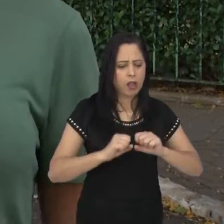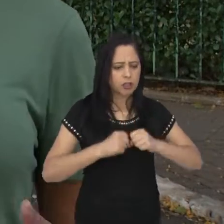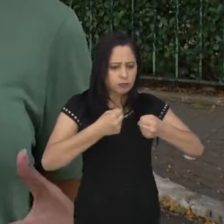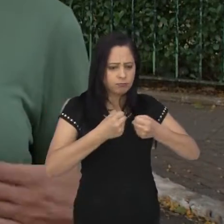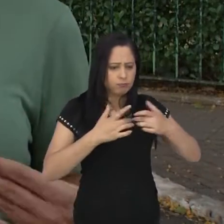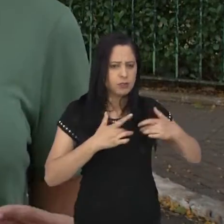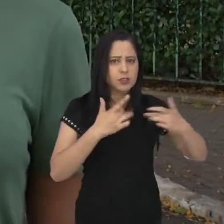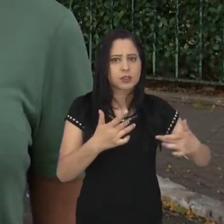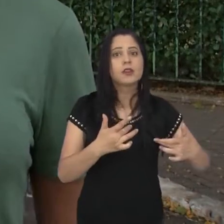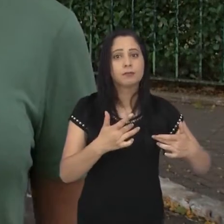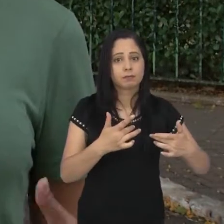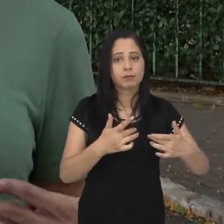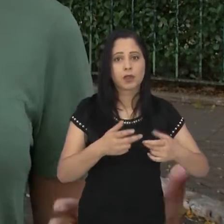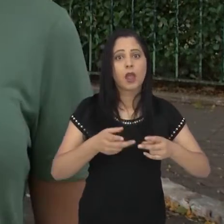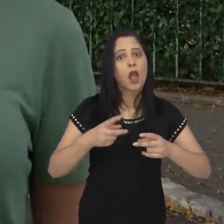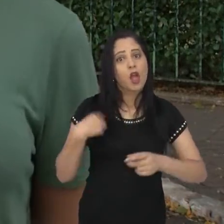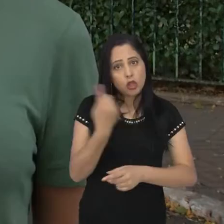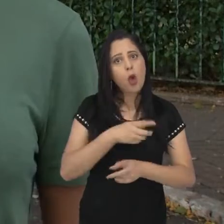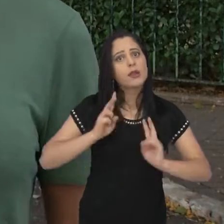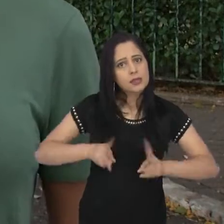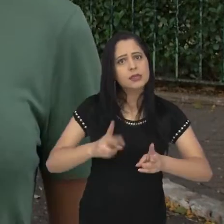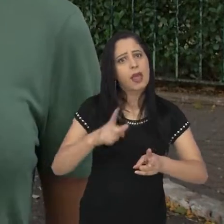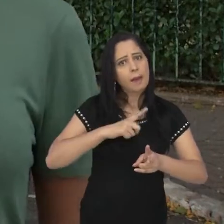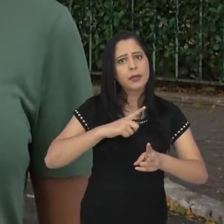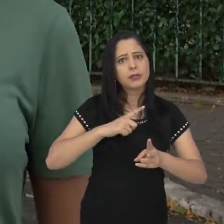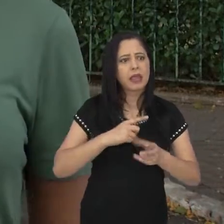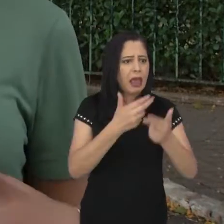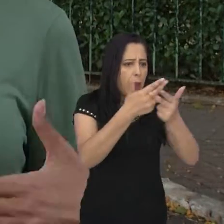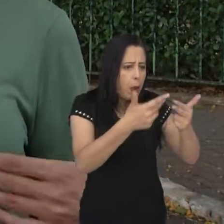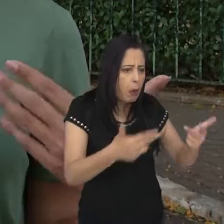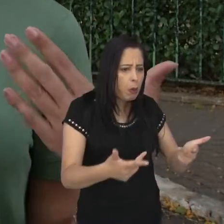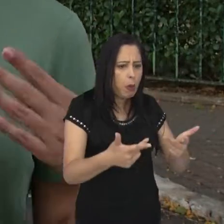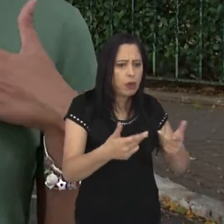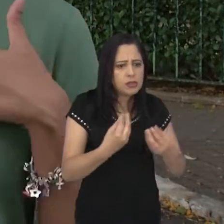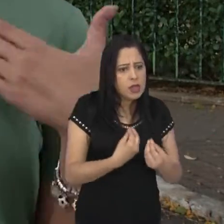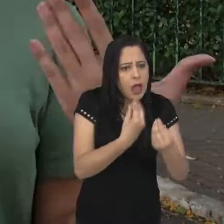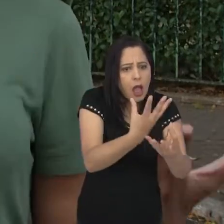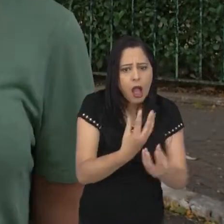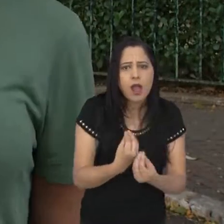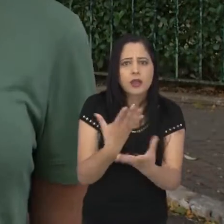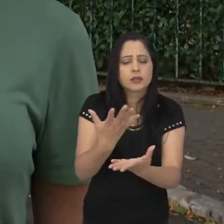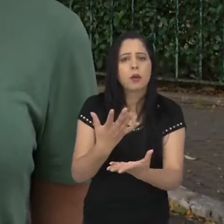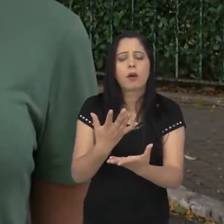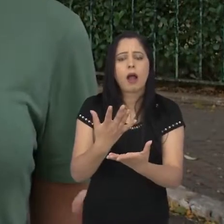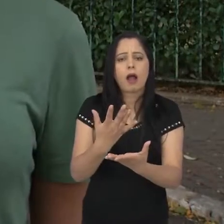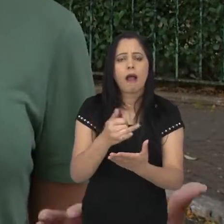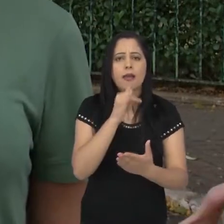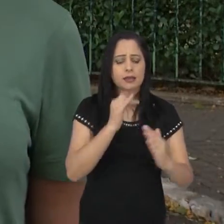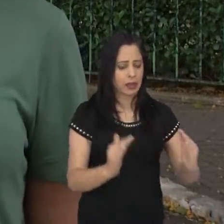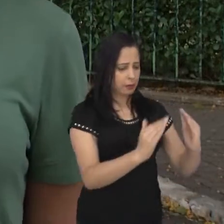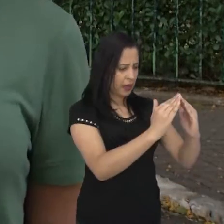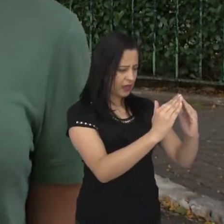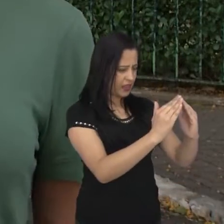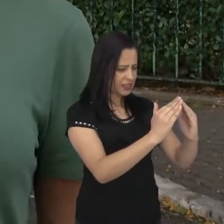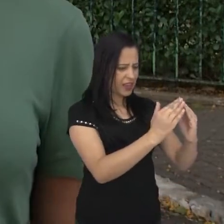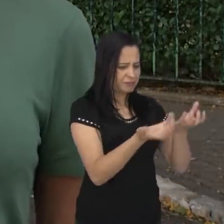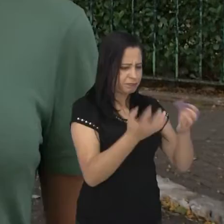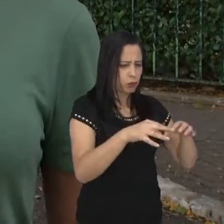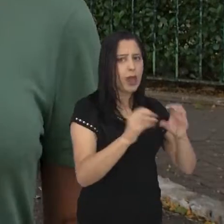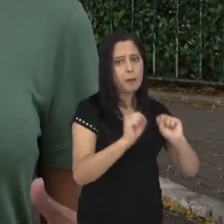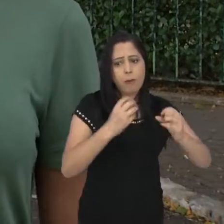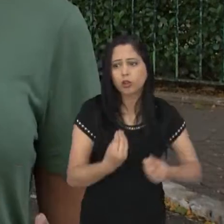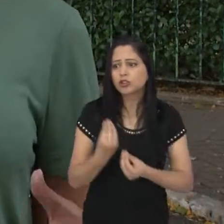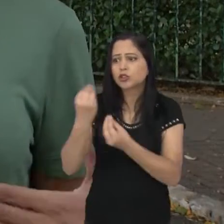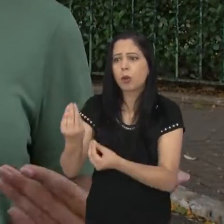engajar porque todos nós temos algo para doar. Além do que aquilo que está sobrando na nossa casa está faltando na casa de